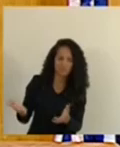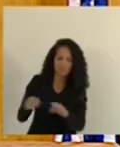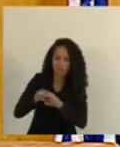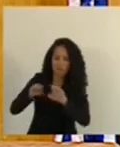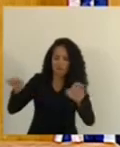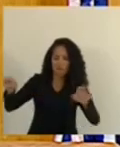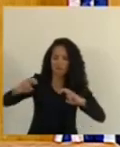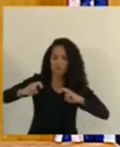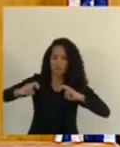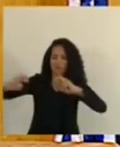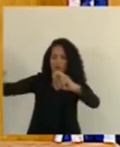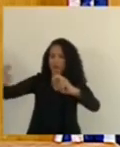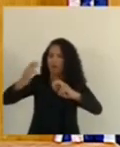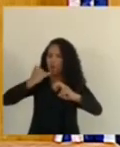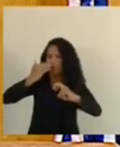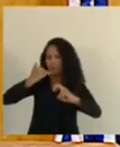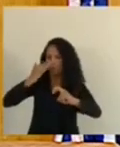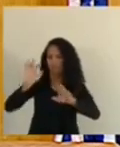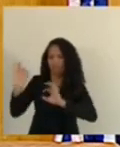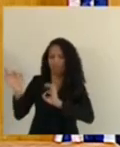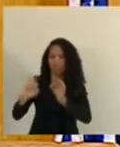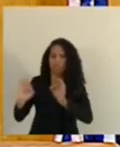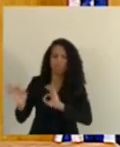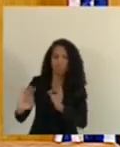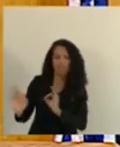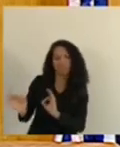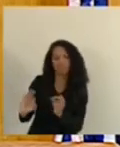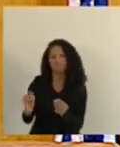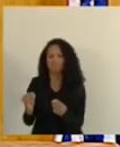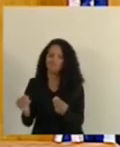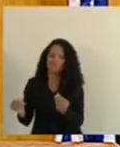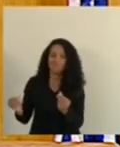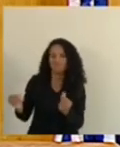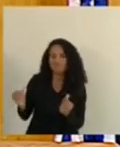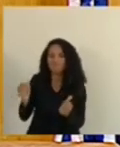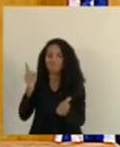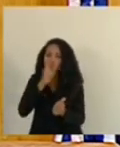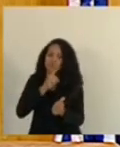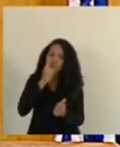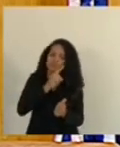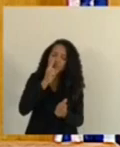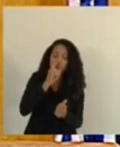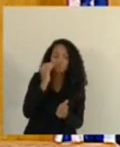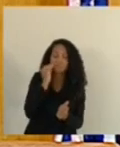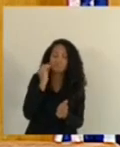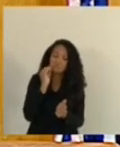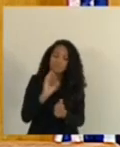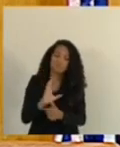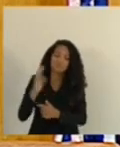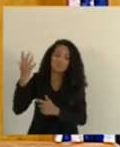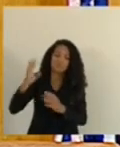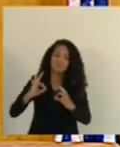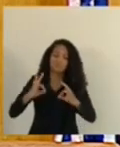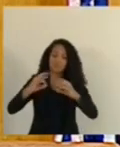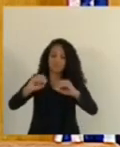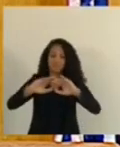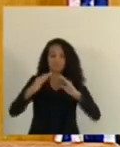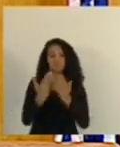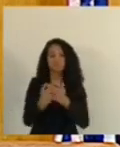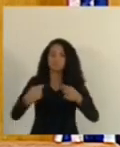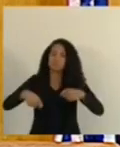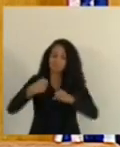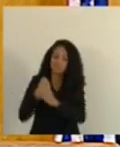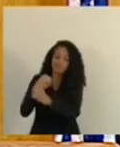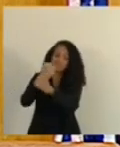arranjo lá e tal, meio que um puxadinho para dar jeito na questão do refeitório. E toda escola precisa de uma